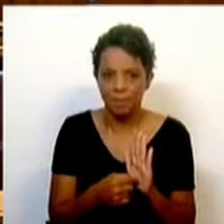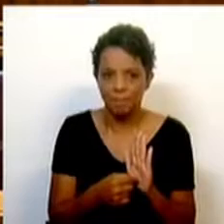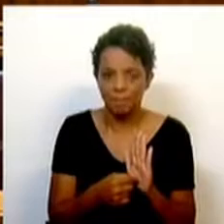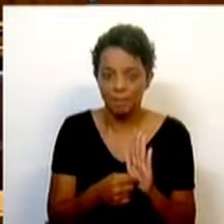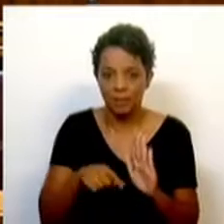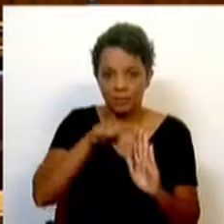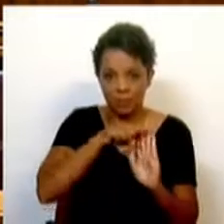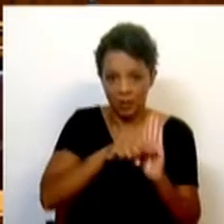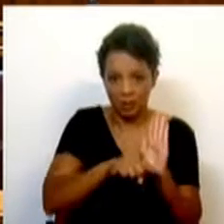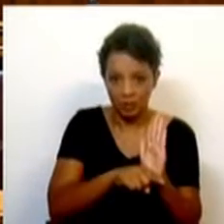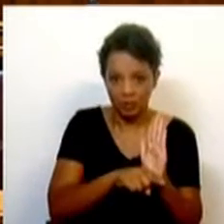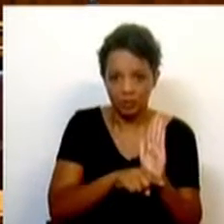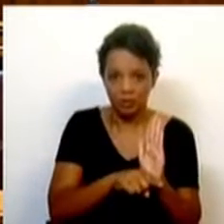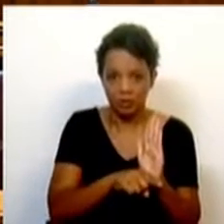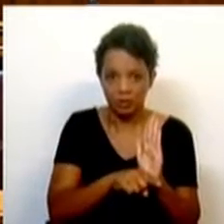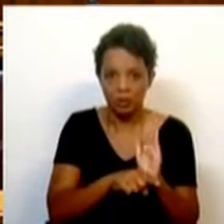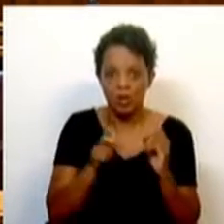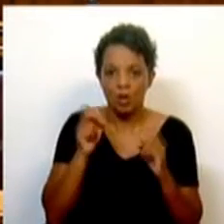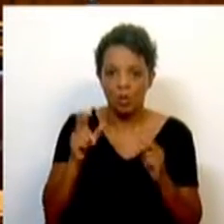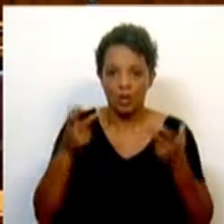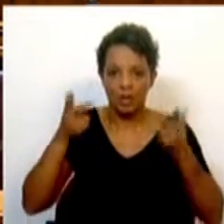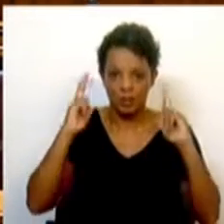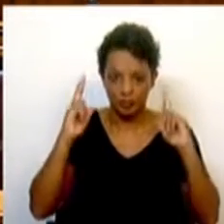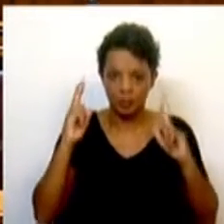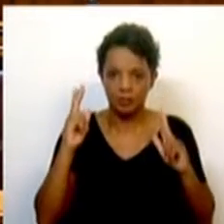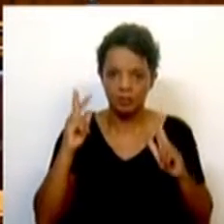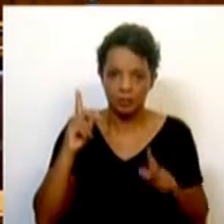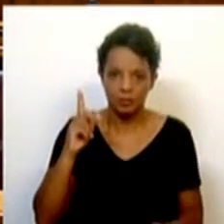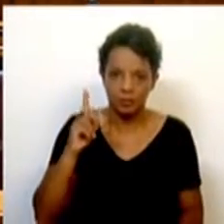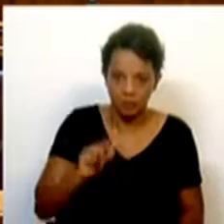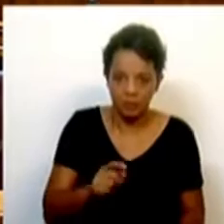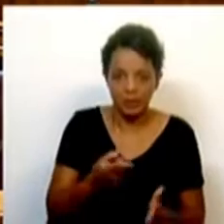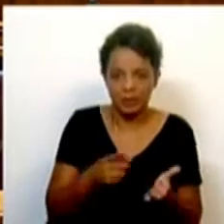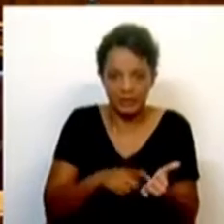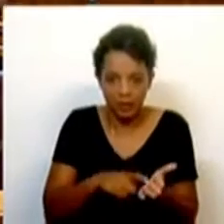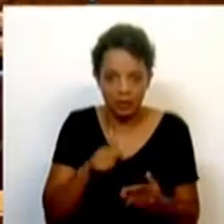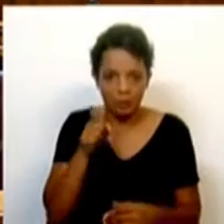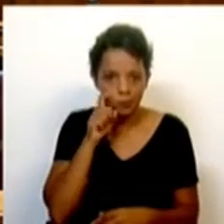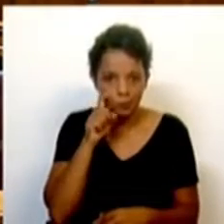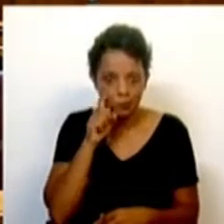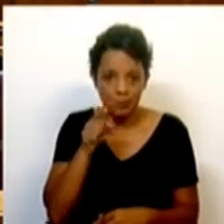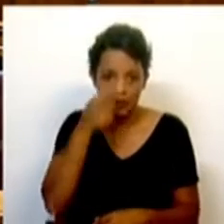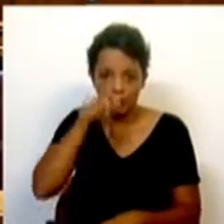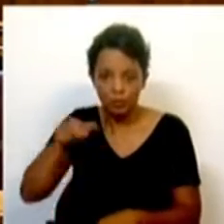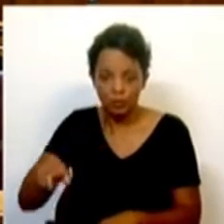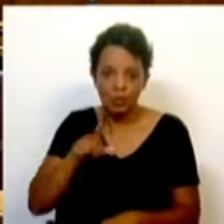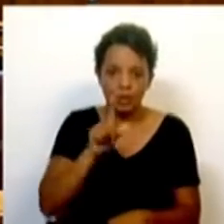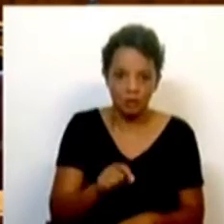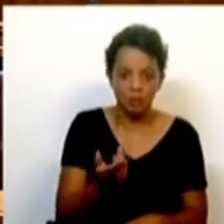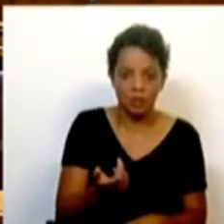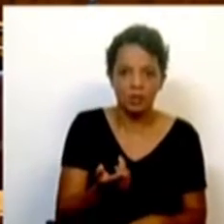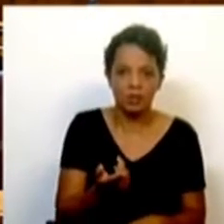essas medidas também, ao ar livre, há, de facto, necessidade de proteger, por um lado, as pessoas, mas também de